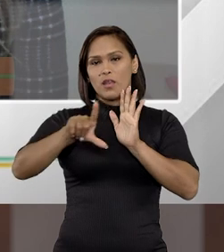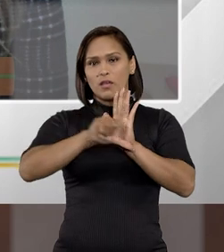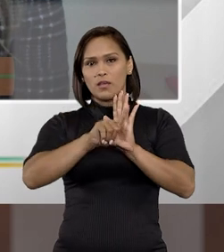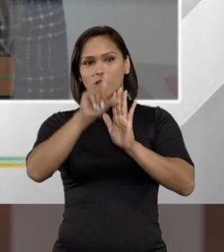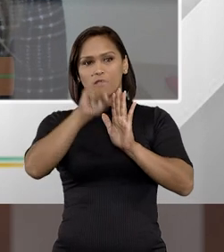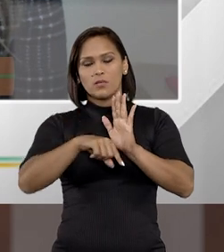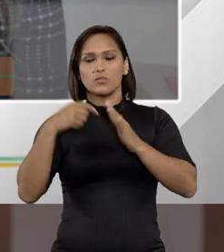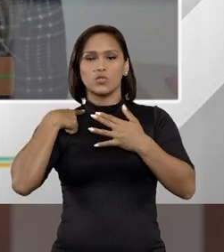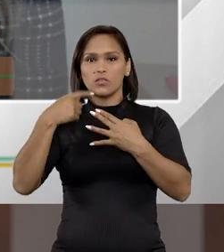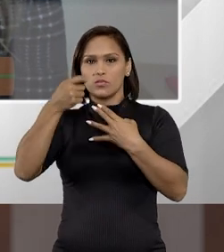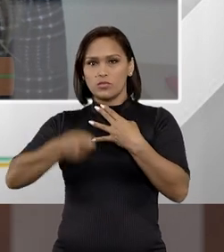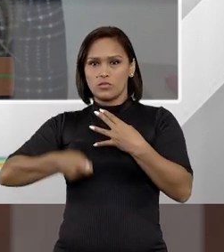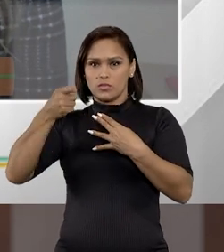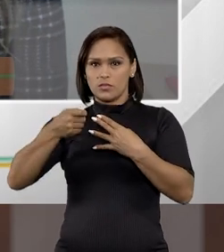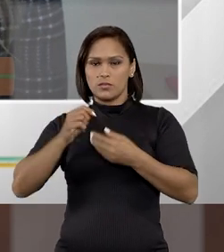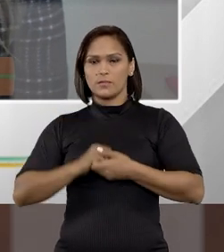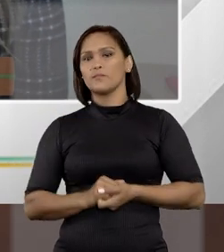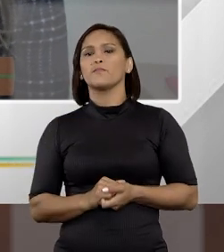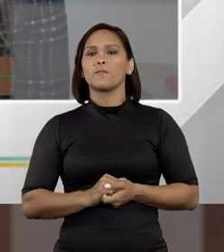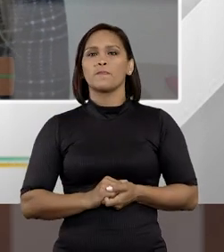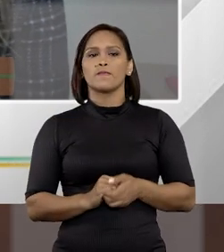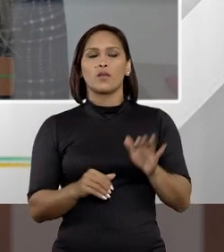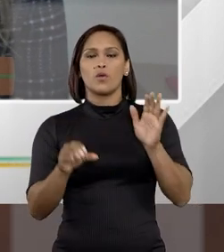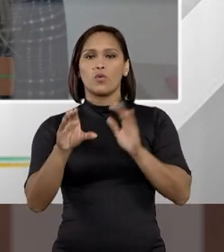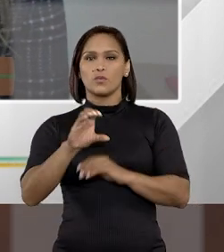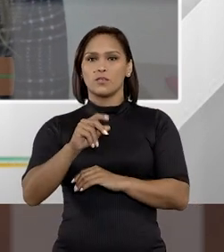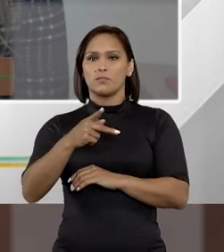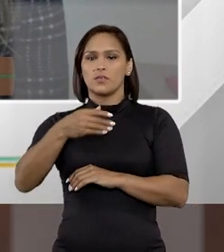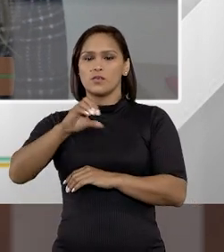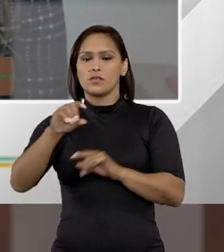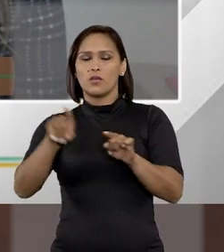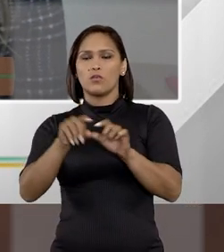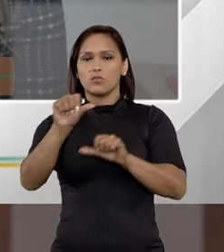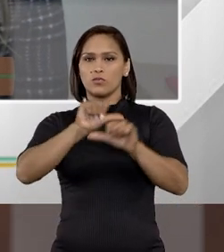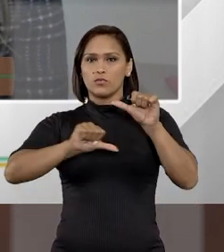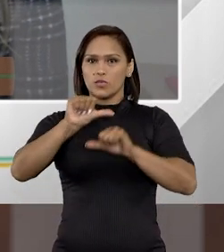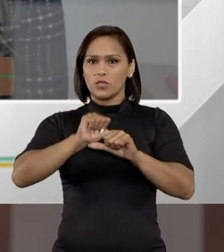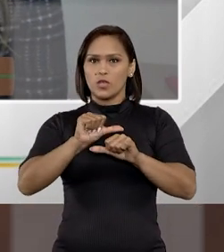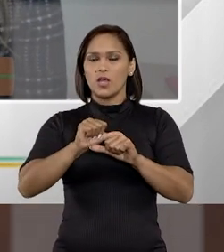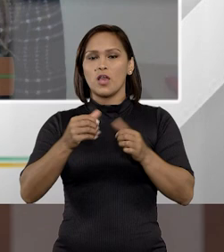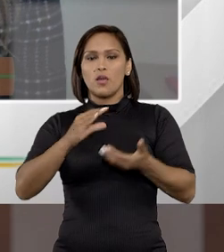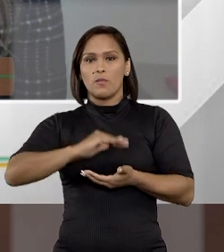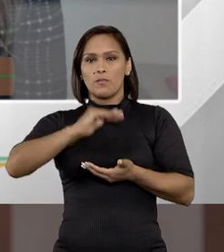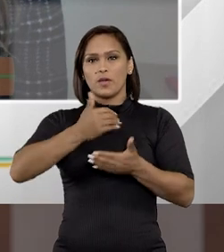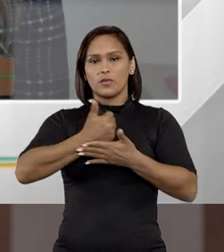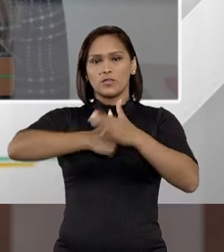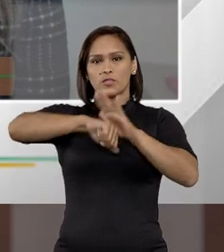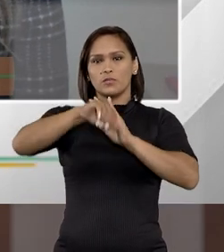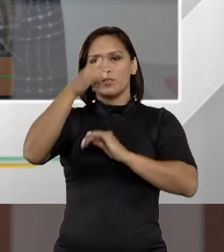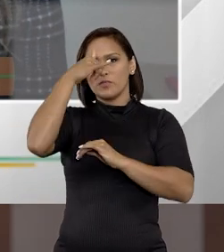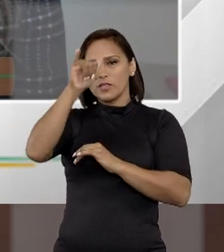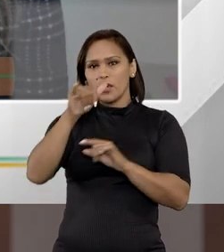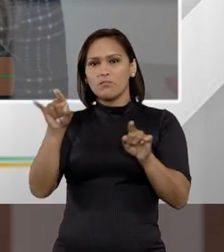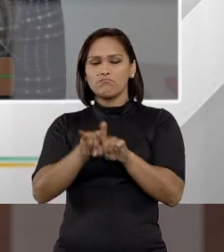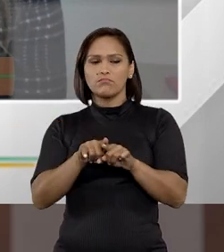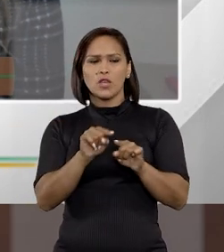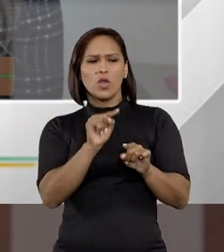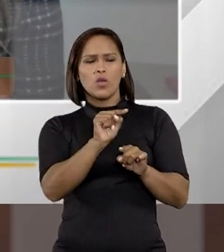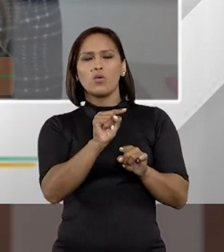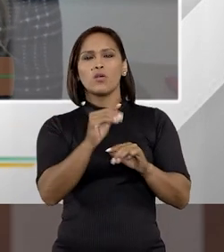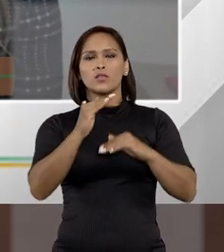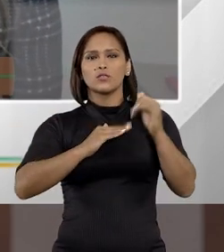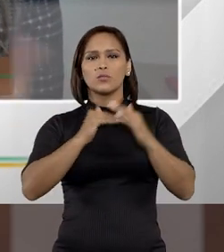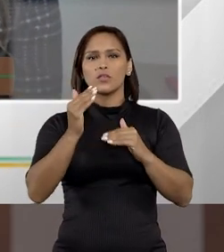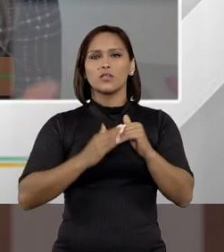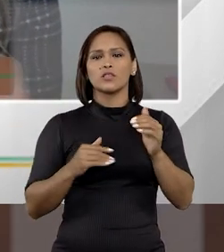sua legalidade por esse juiz. O Código de Processo Penal, quando foi alterado agora pelo pacote de crime, trouxe aí quais